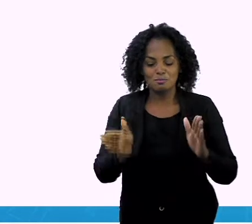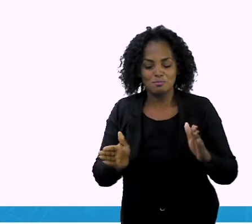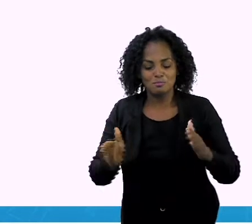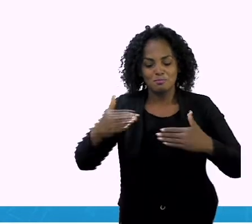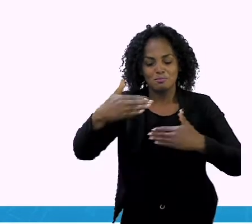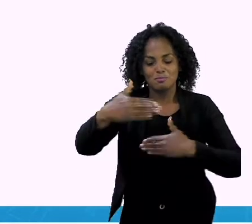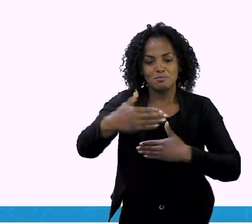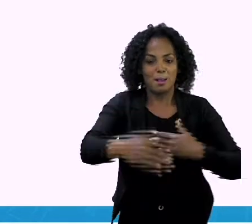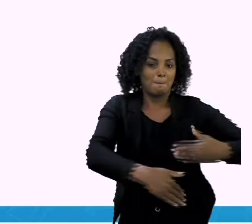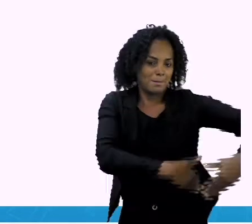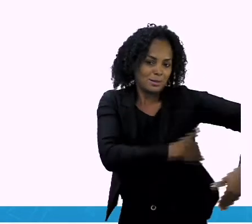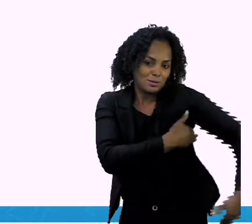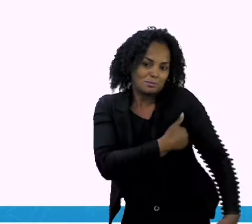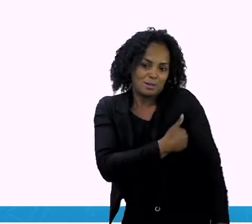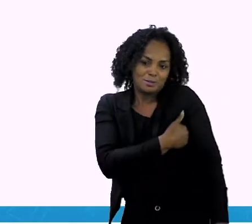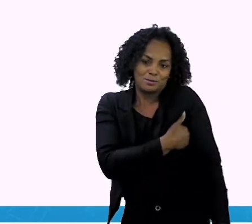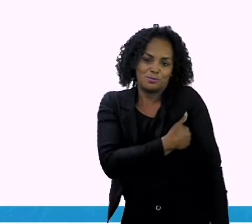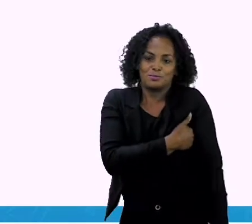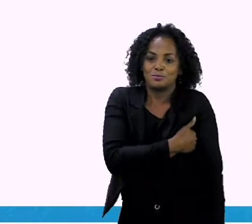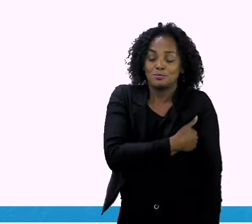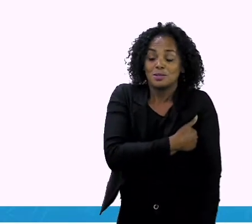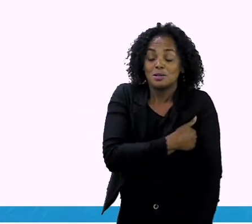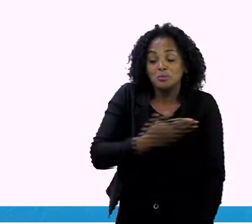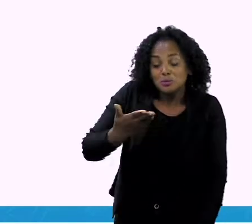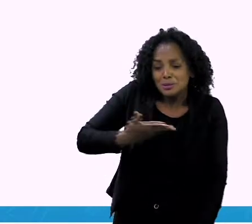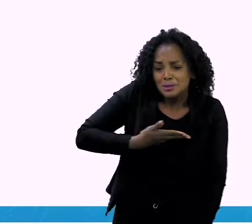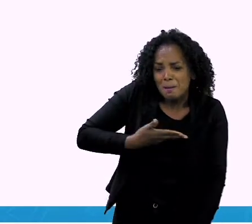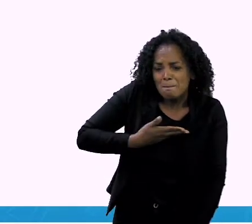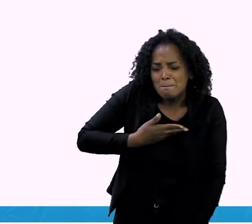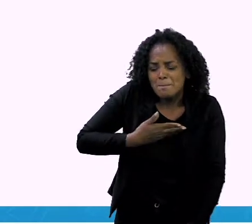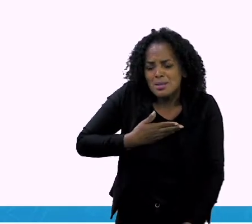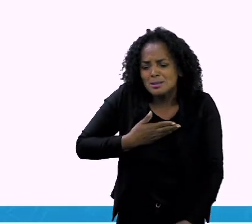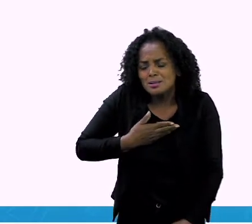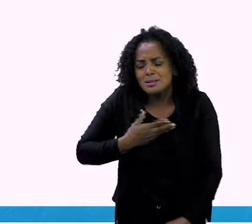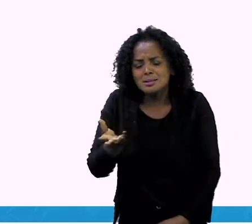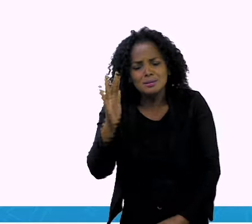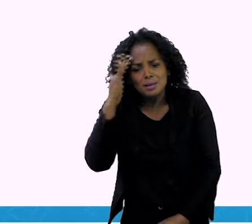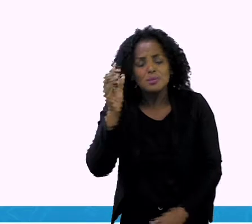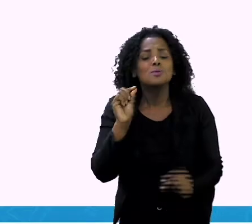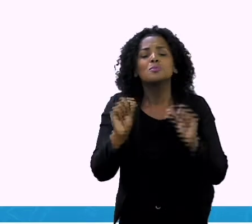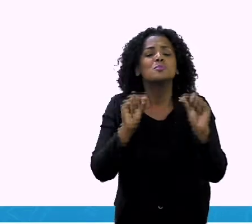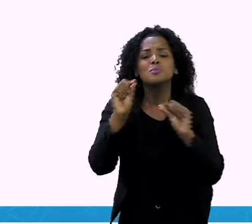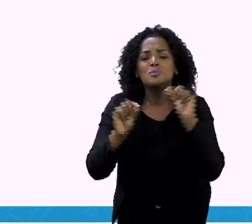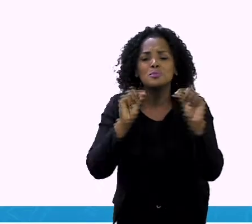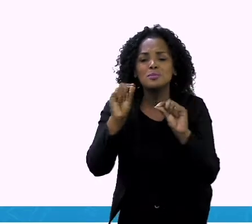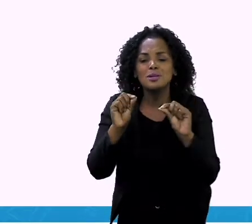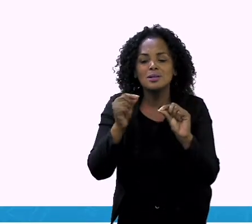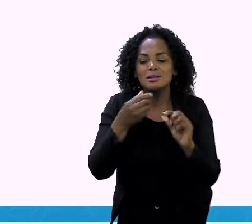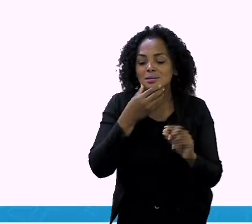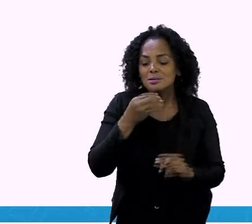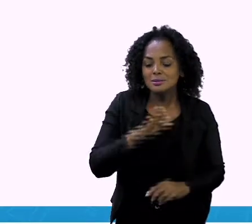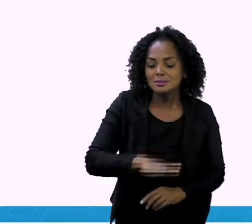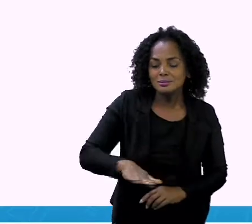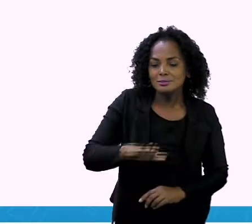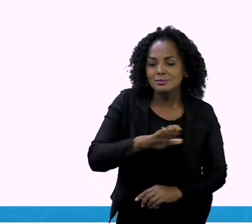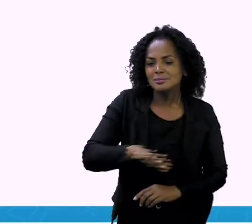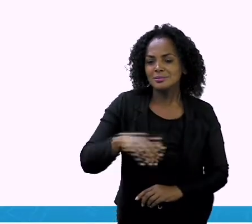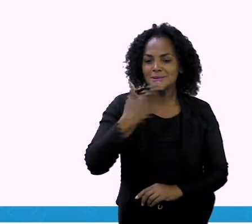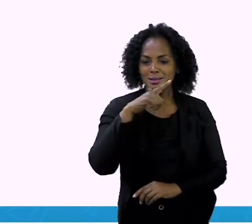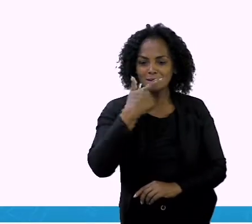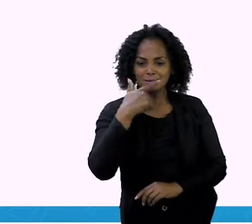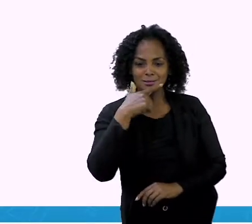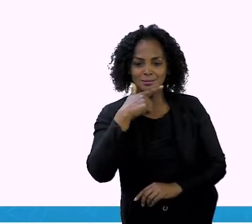debaixo do braço. Os colegas queriam saber o que era. Catapimba ria e